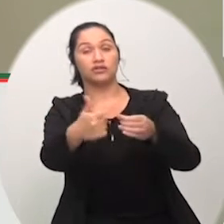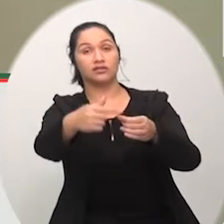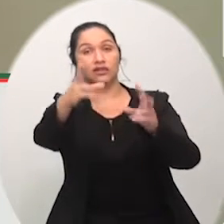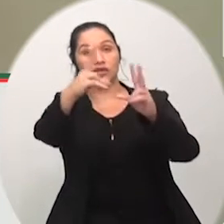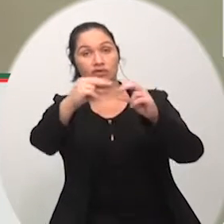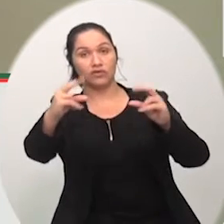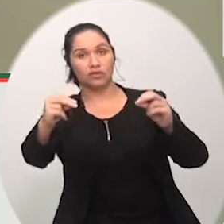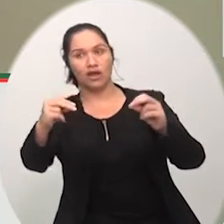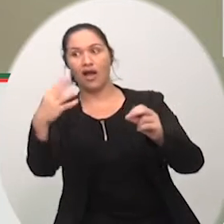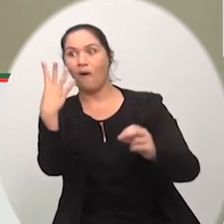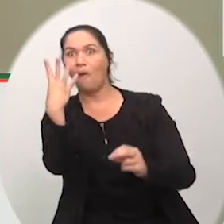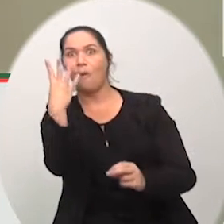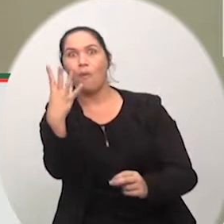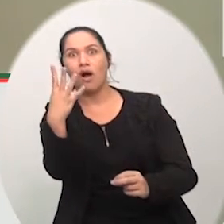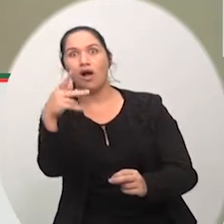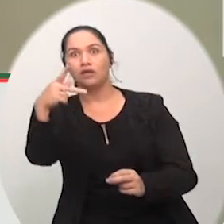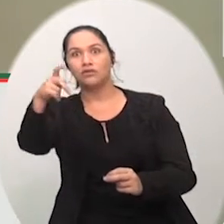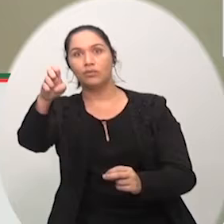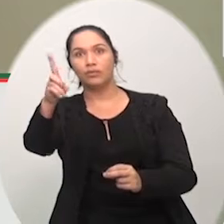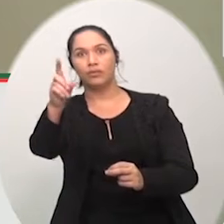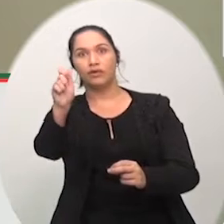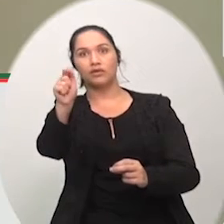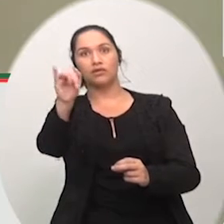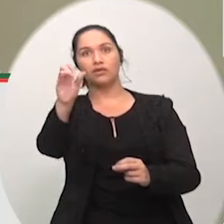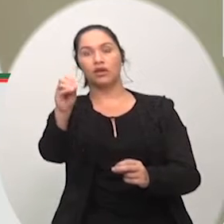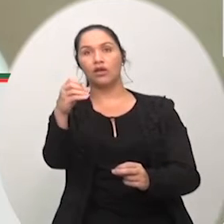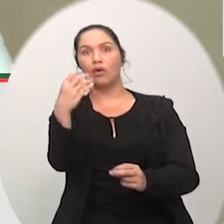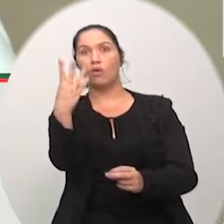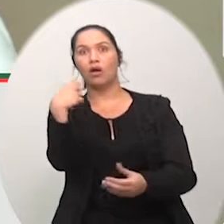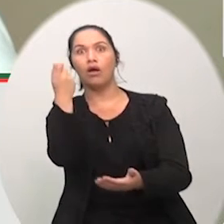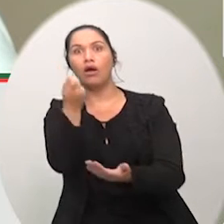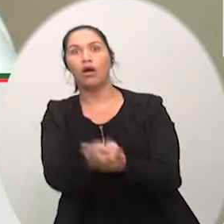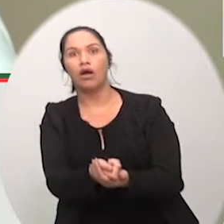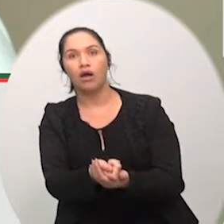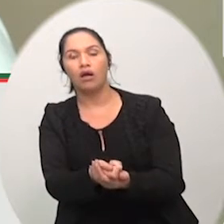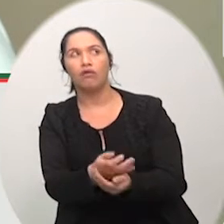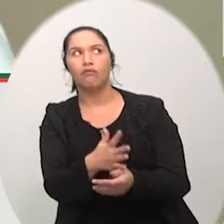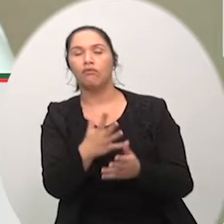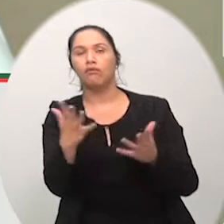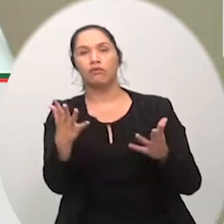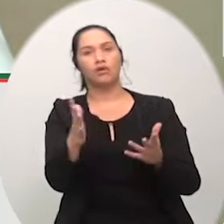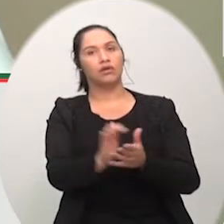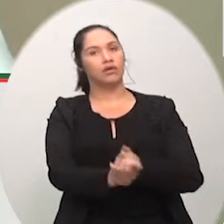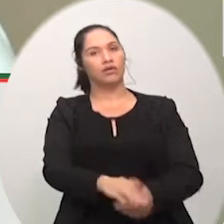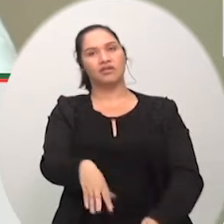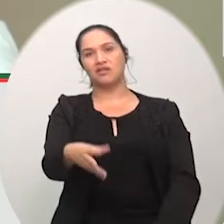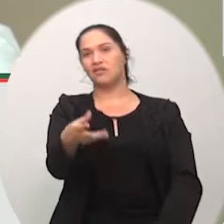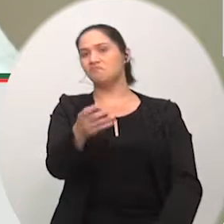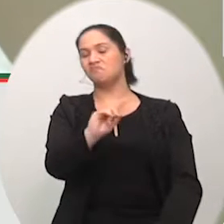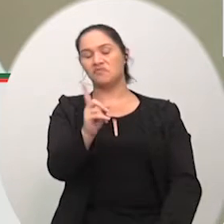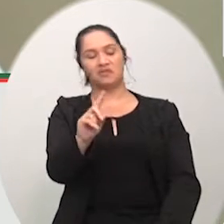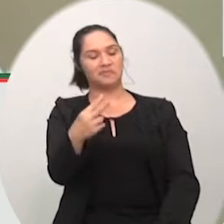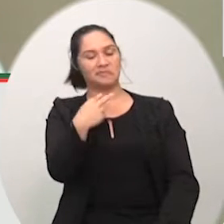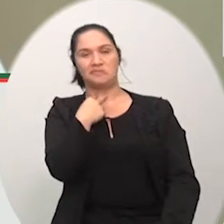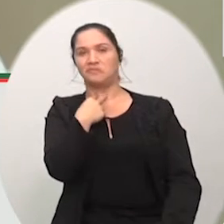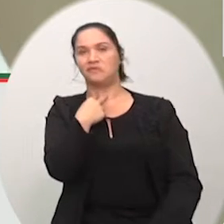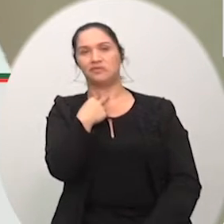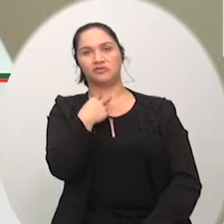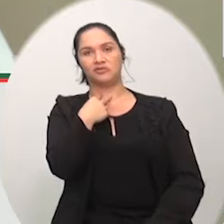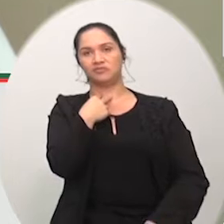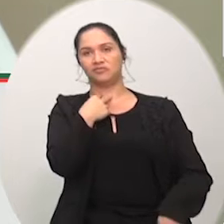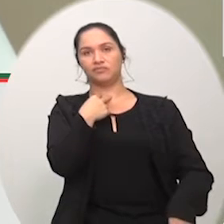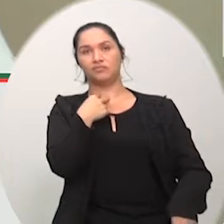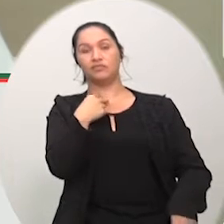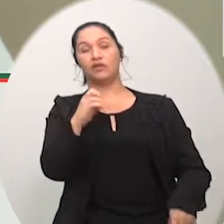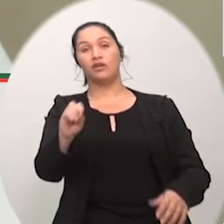daqui para Florianópolis três pedágio e daqui para Porto Alegre dois. Eu acho que nós, vereador Salésio,